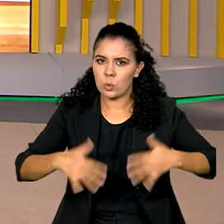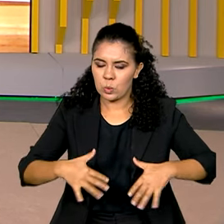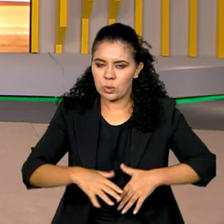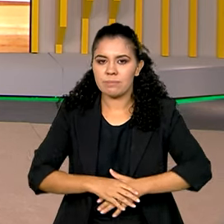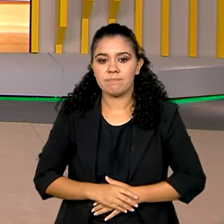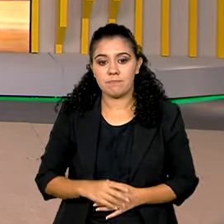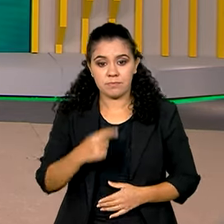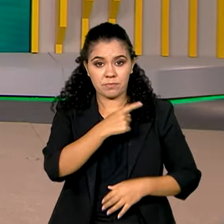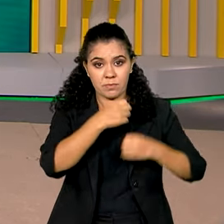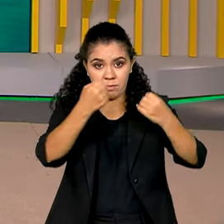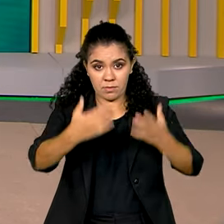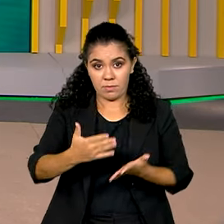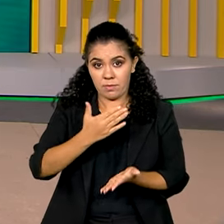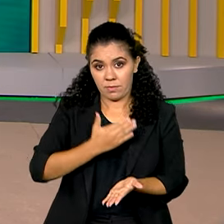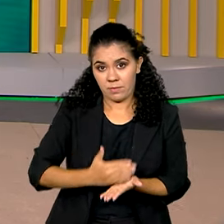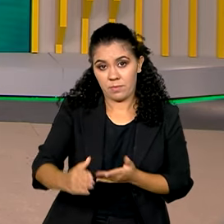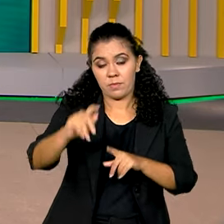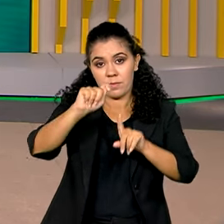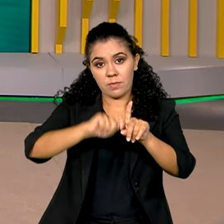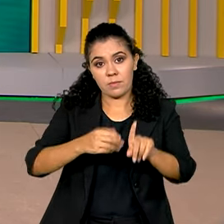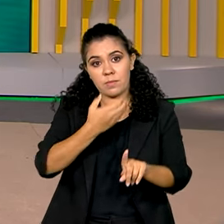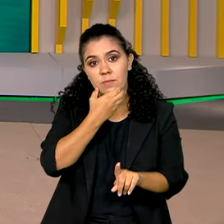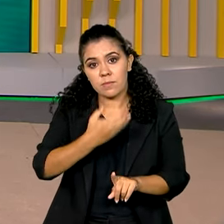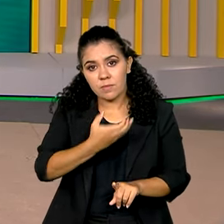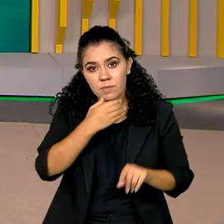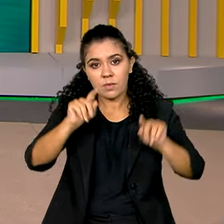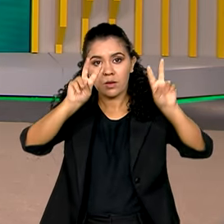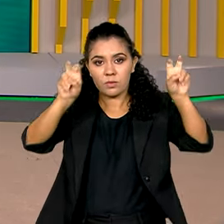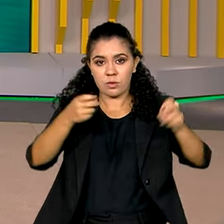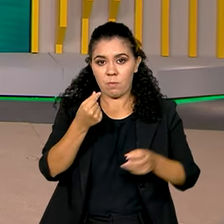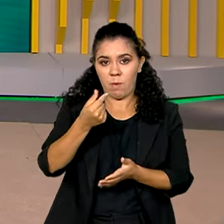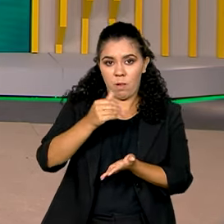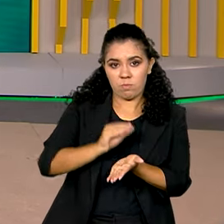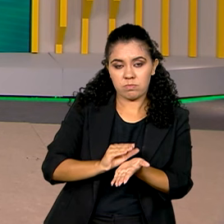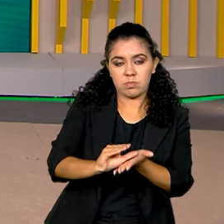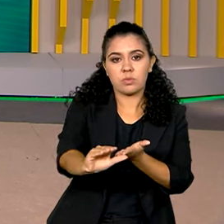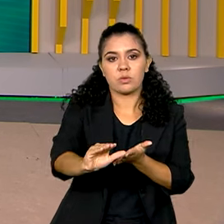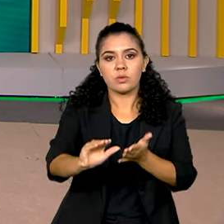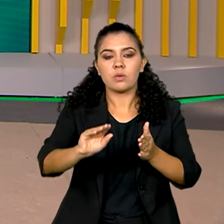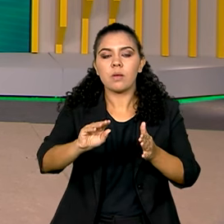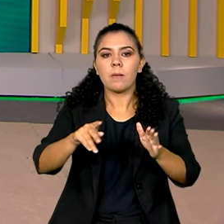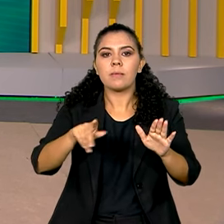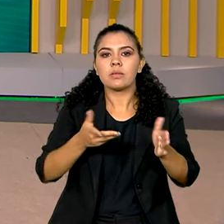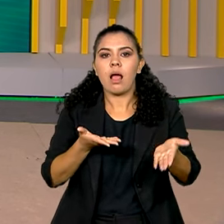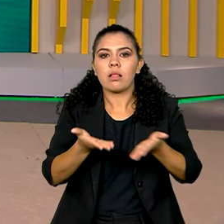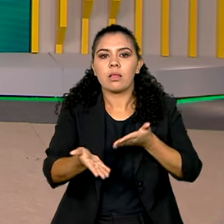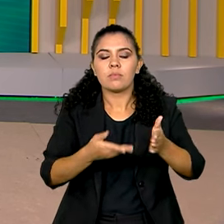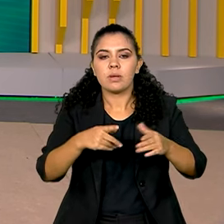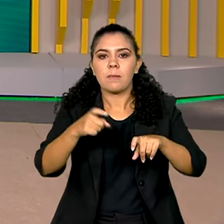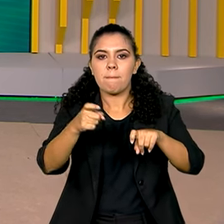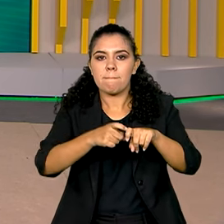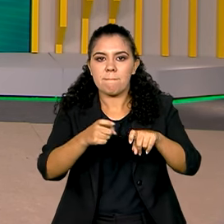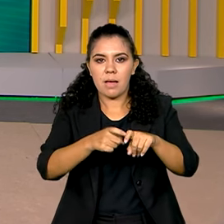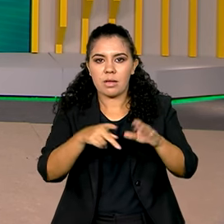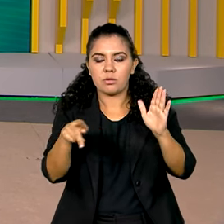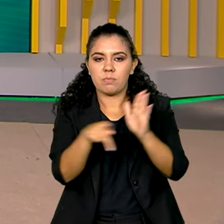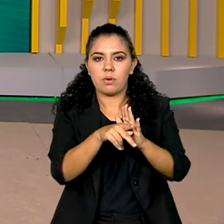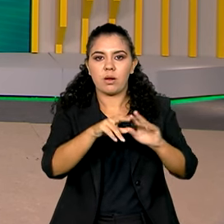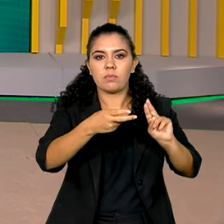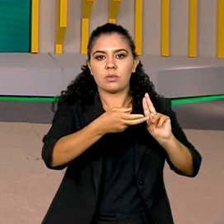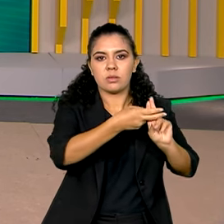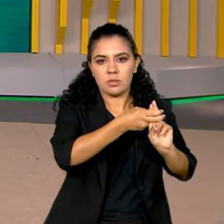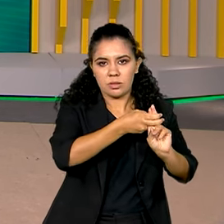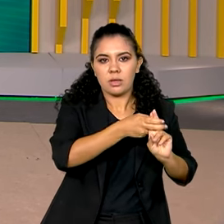A partir de dezembro, o repasse de valores de procedimentos médicos feito pelo SUS para as Santas Casas de